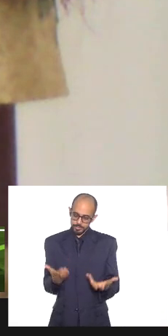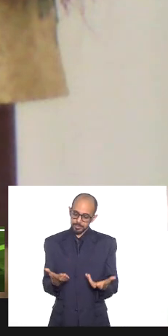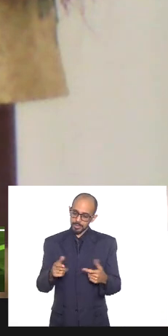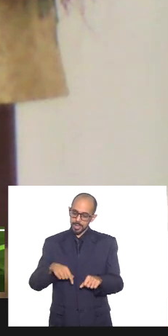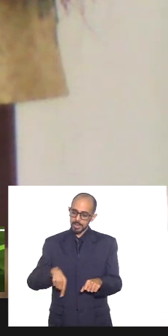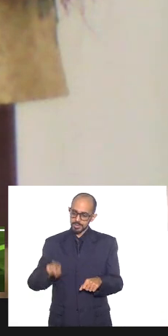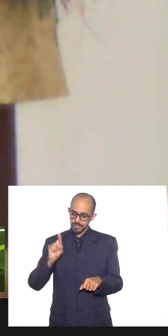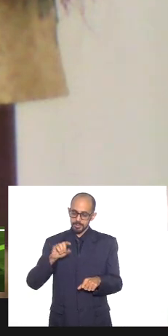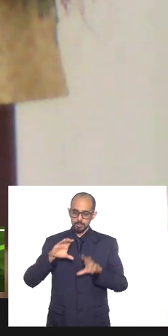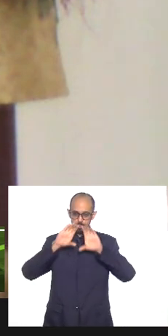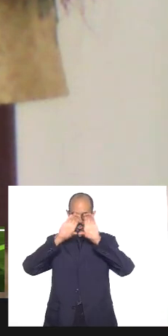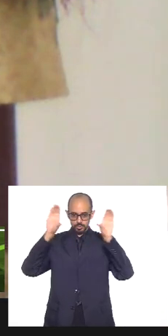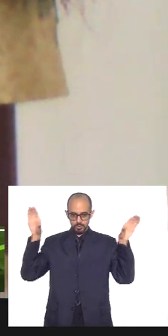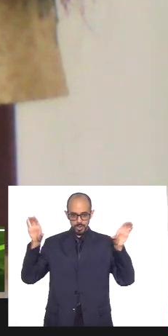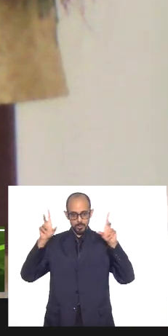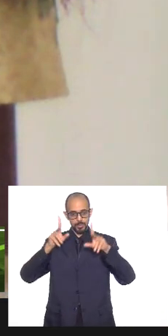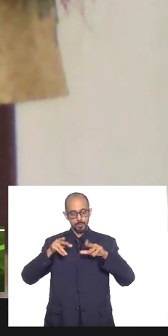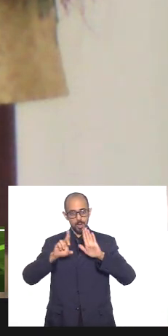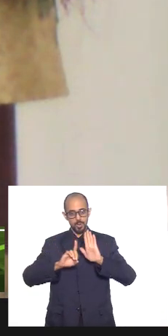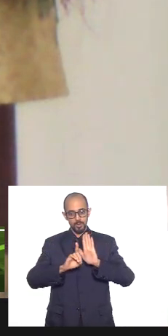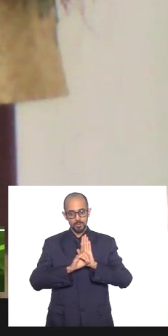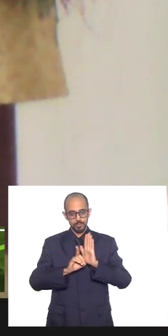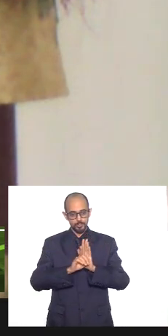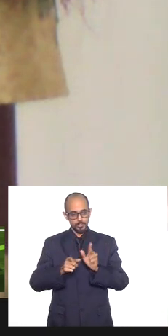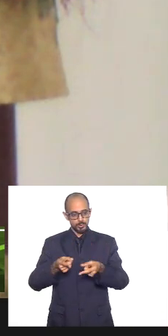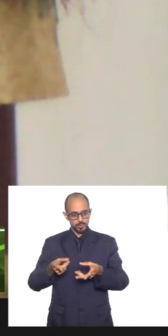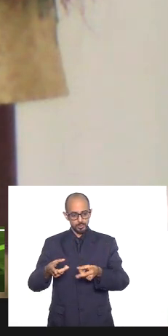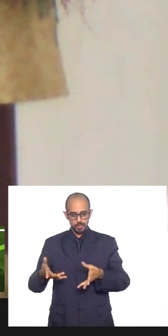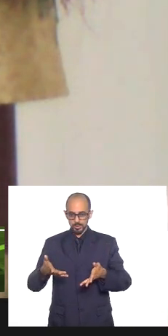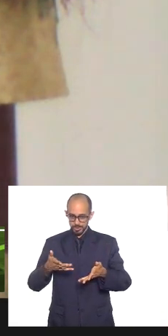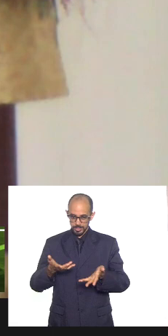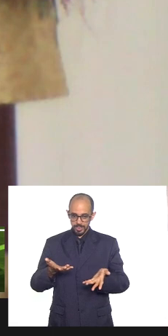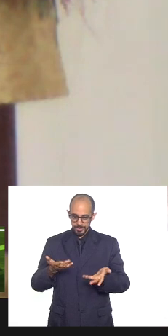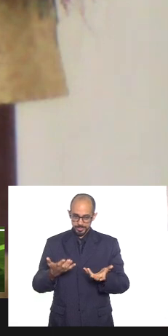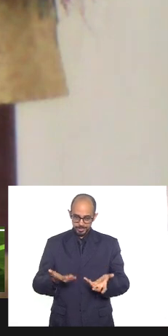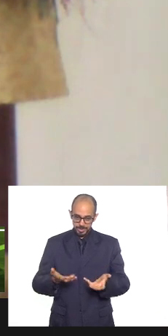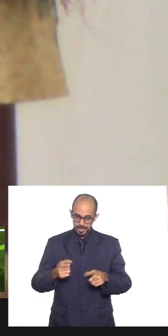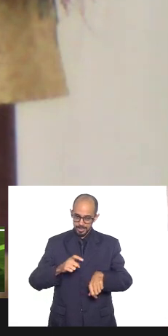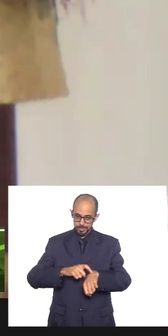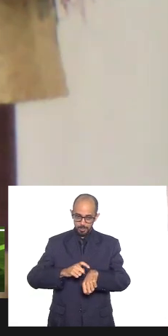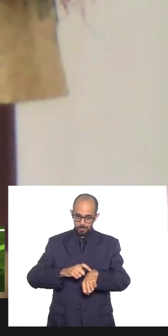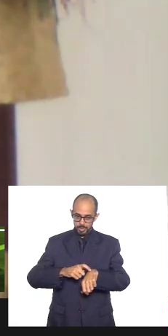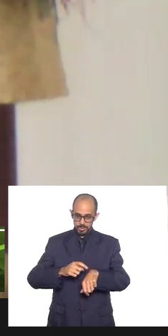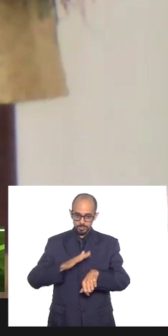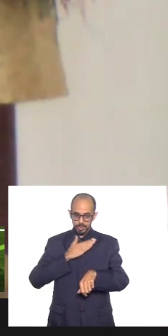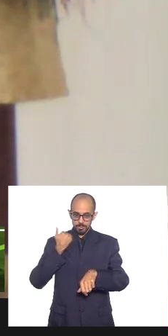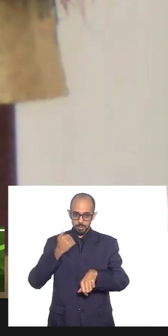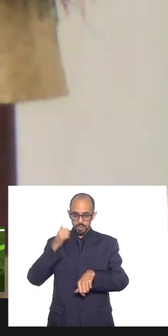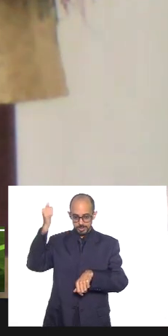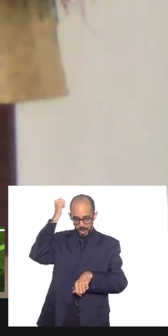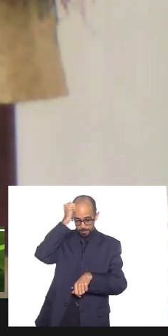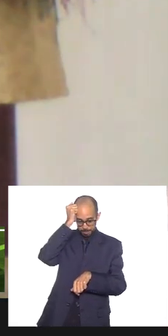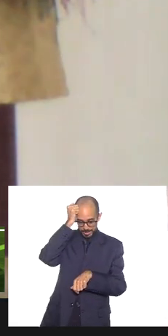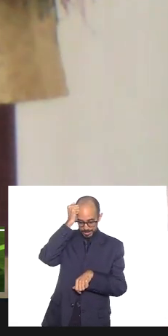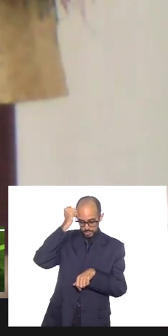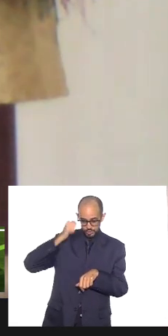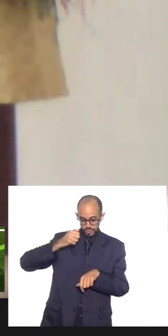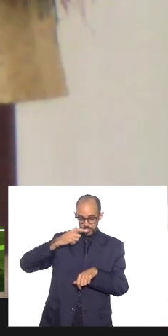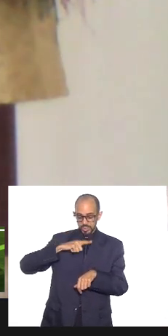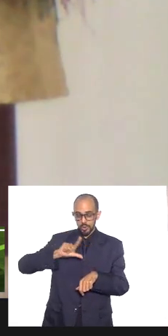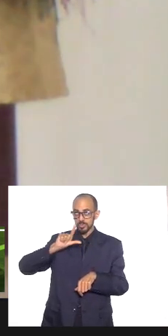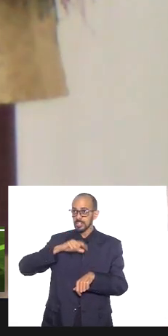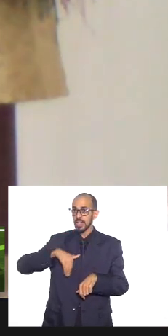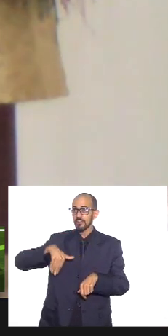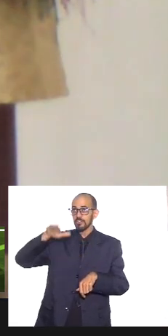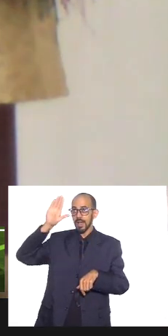traficantes que fala ali que persegue não sei o que mas daqui a pouco na hora da morte se arrepende e vai para o